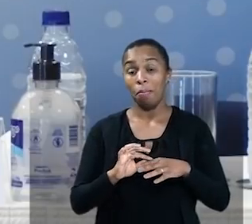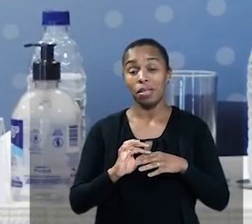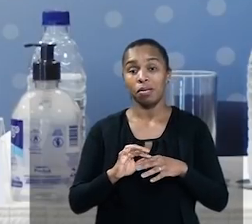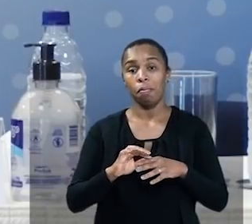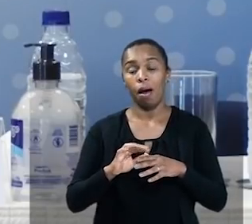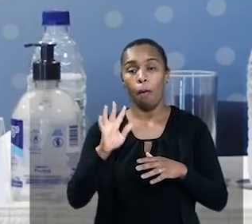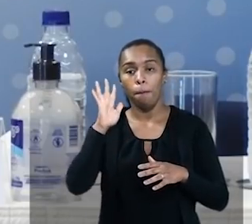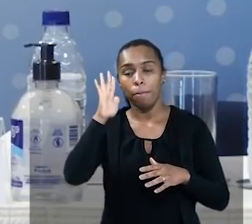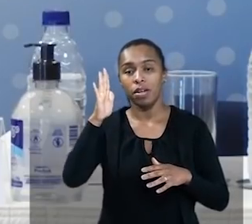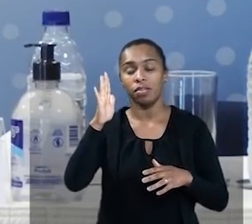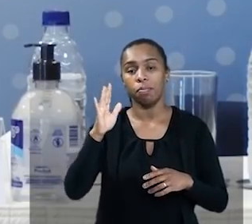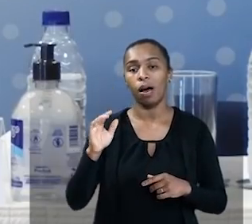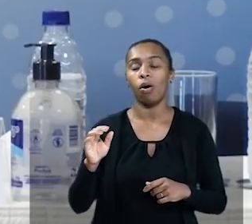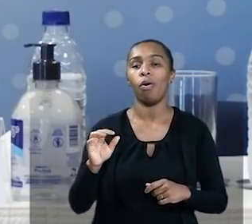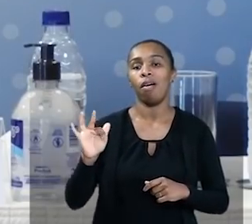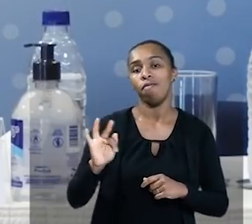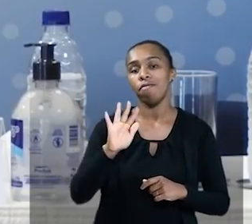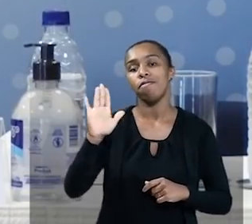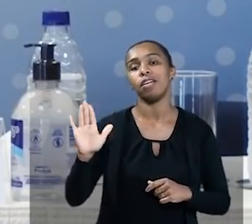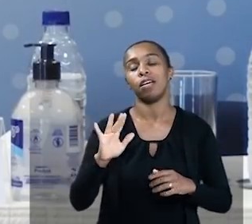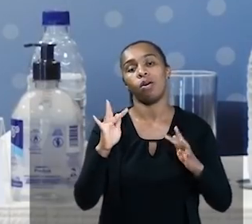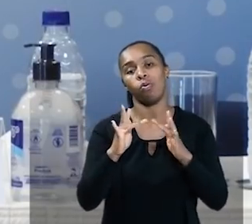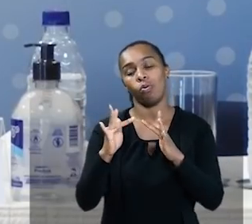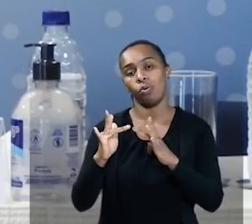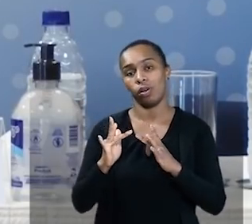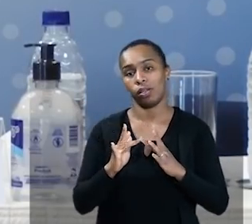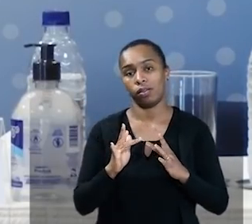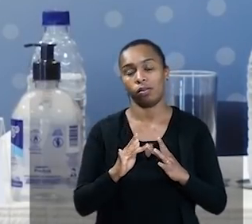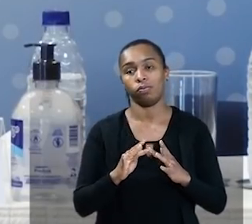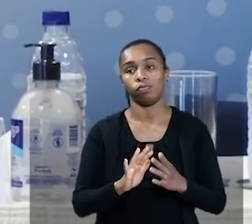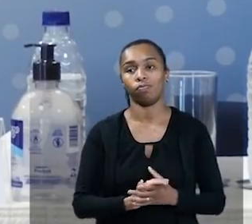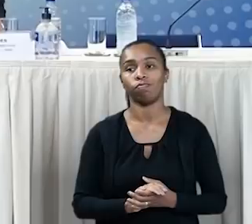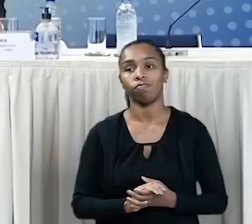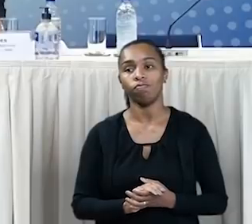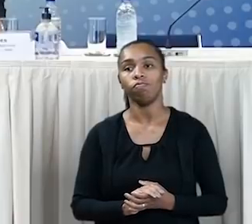federais, universidades federais, conectados no sistema RNP.